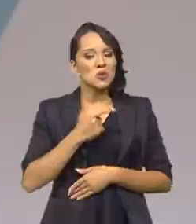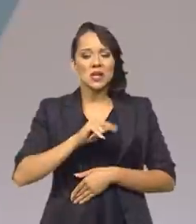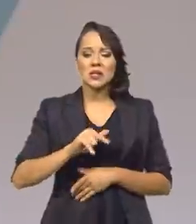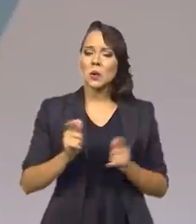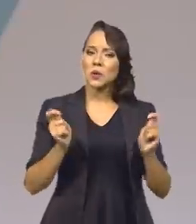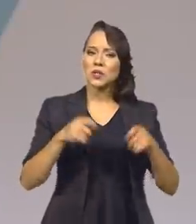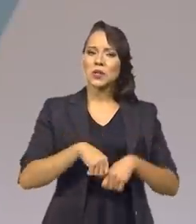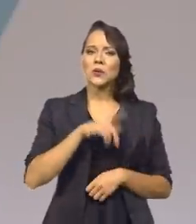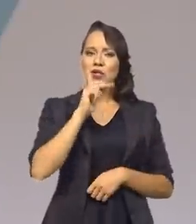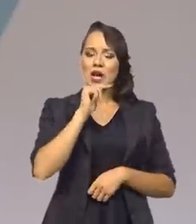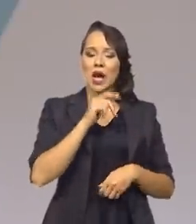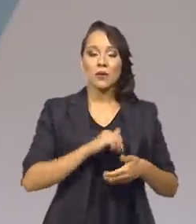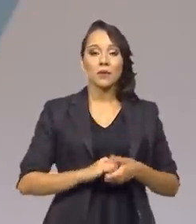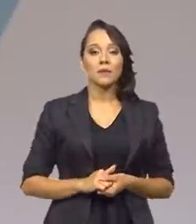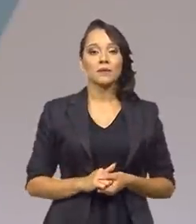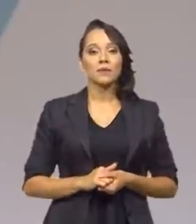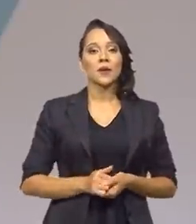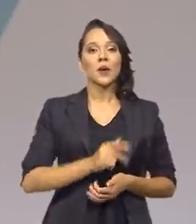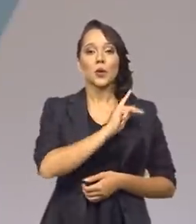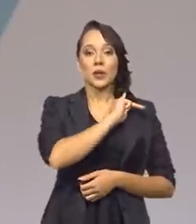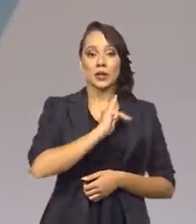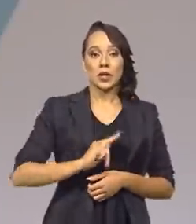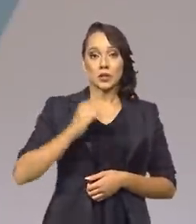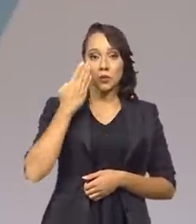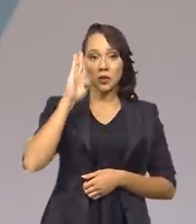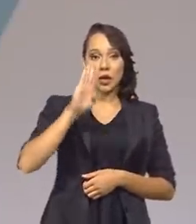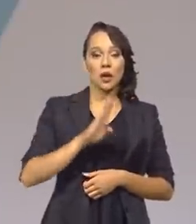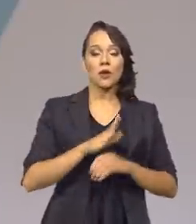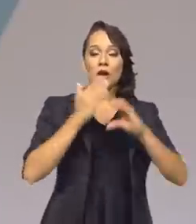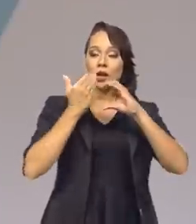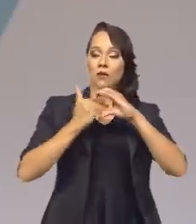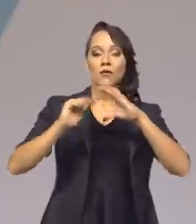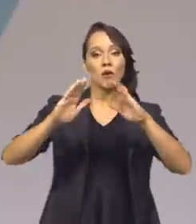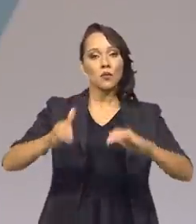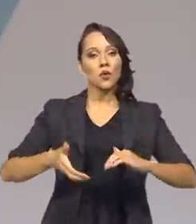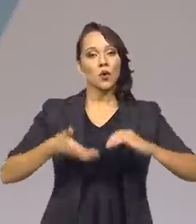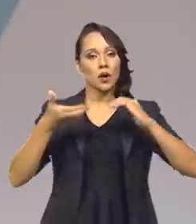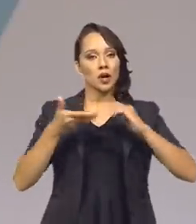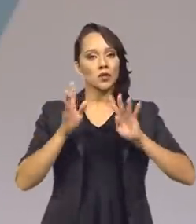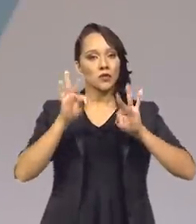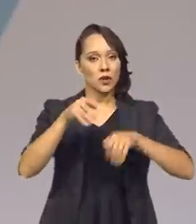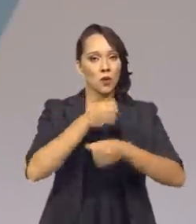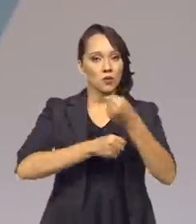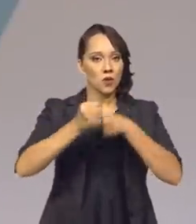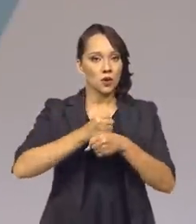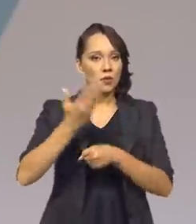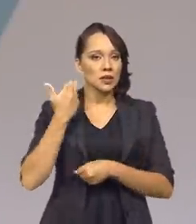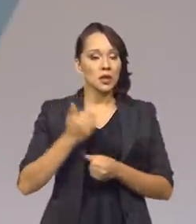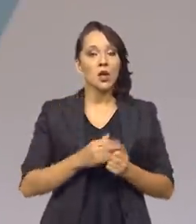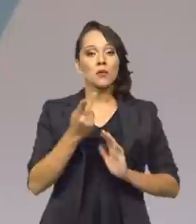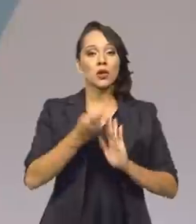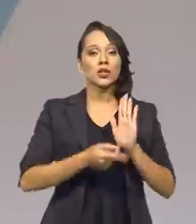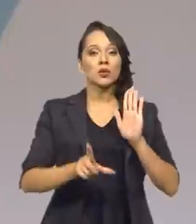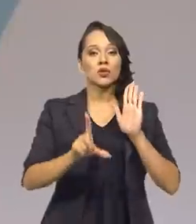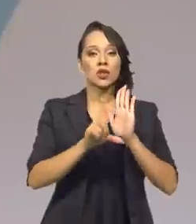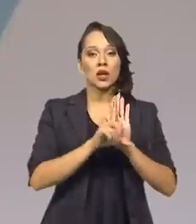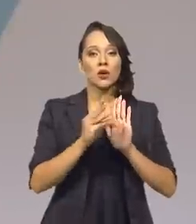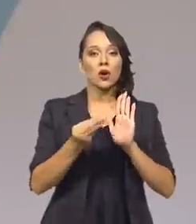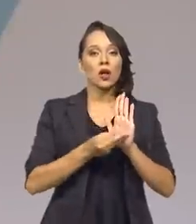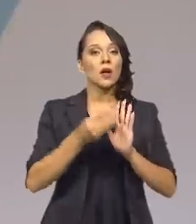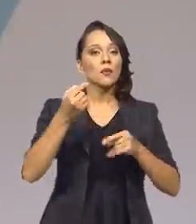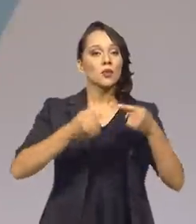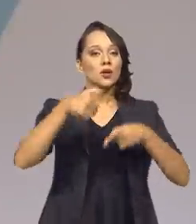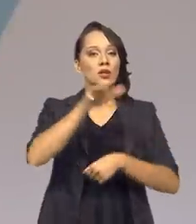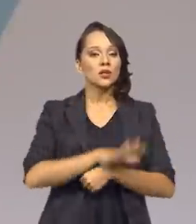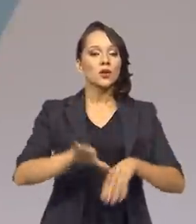condição hídrica, o presidente Jair Bolsonaro enviou ao Congresso Nacional, no final do ano passado, o projeto de lei que institui a